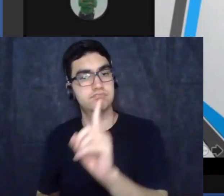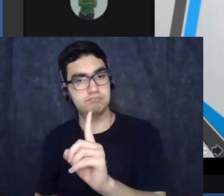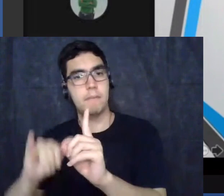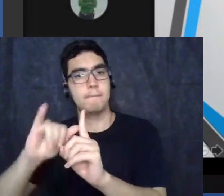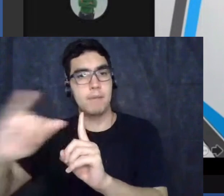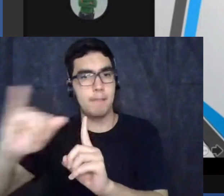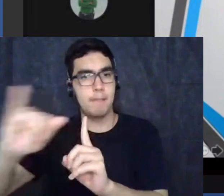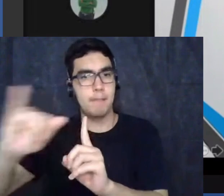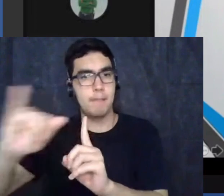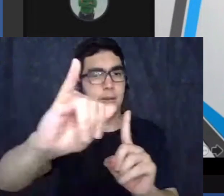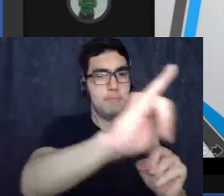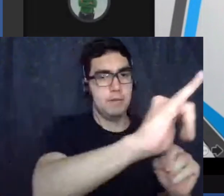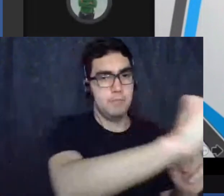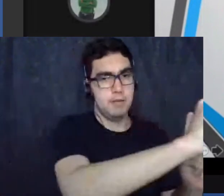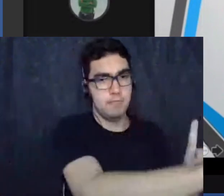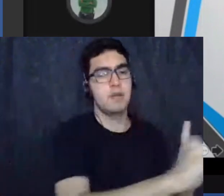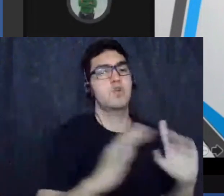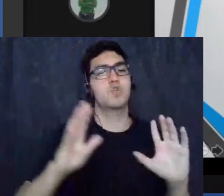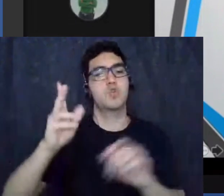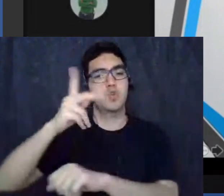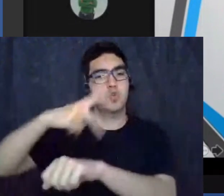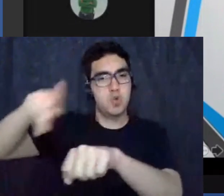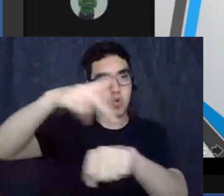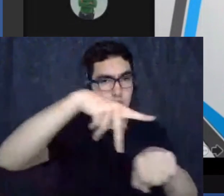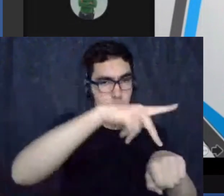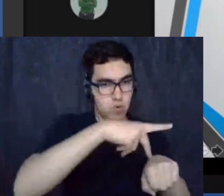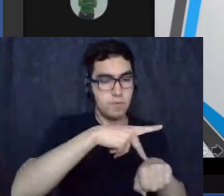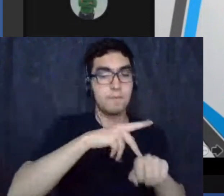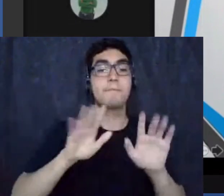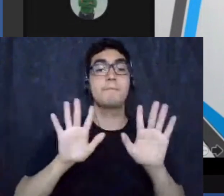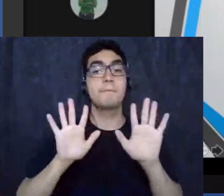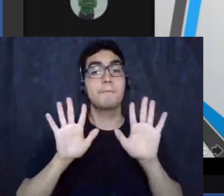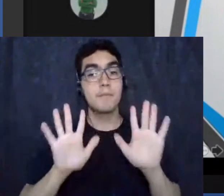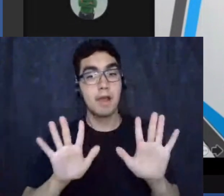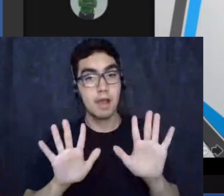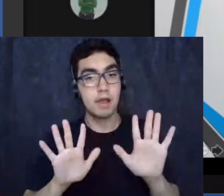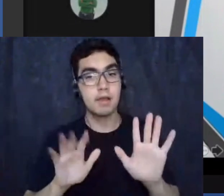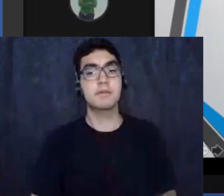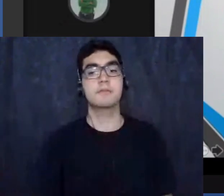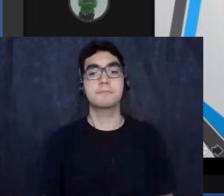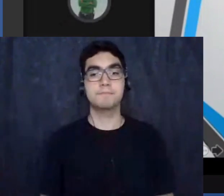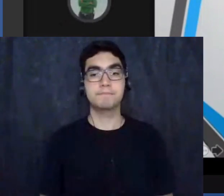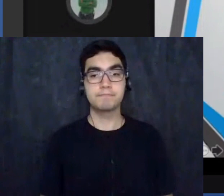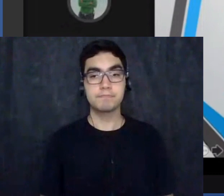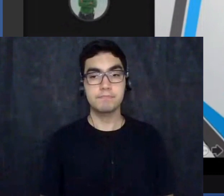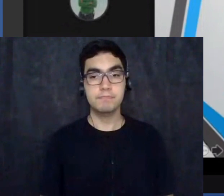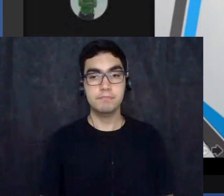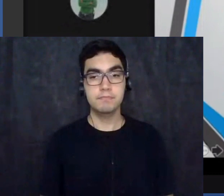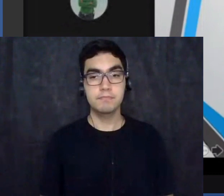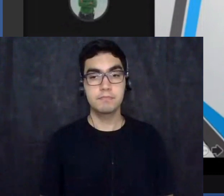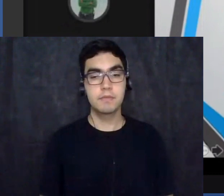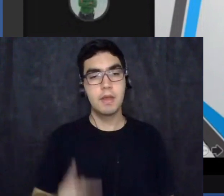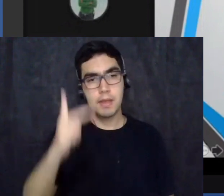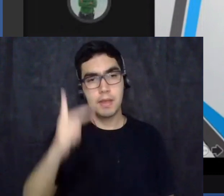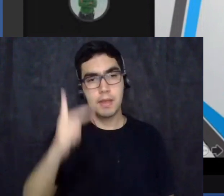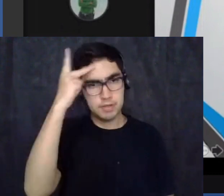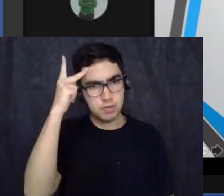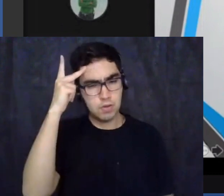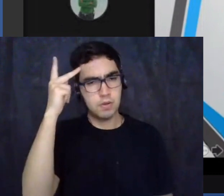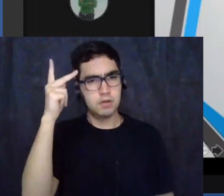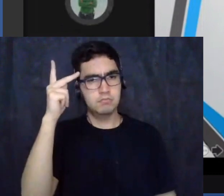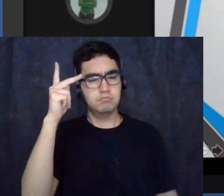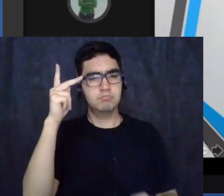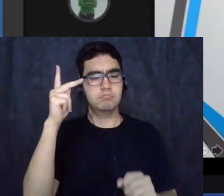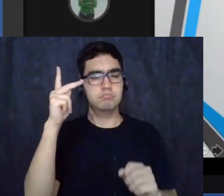alguns intelectuais não concordavam com essa